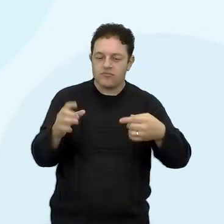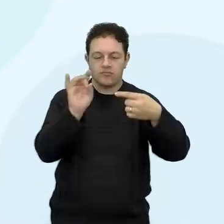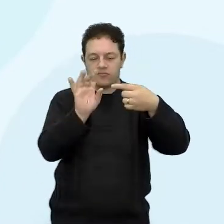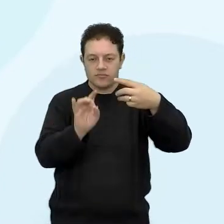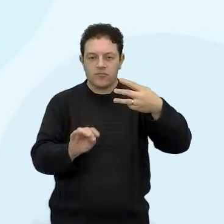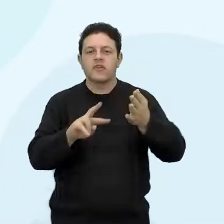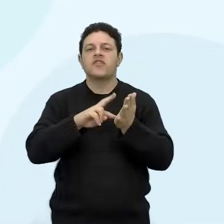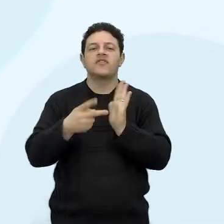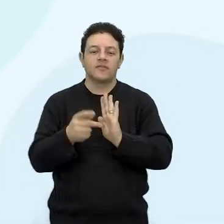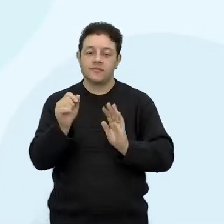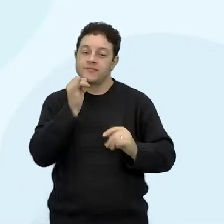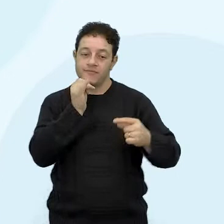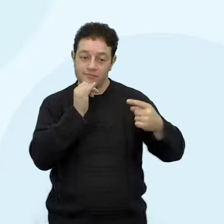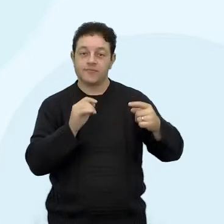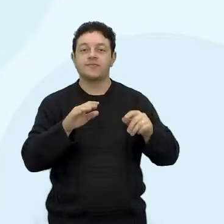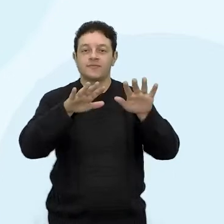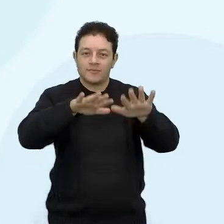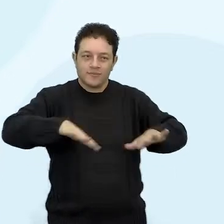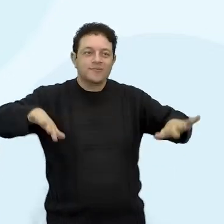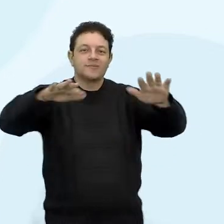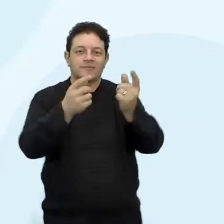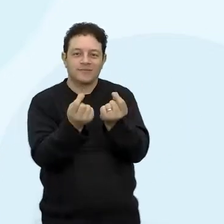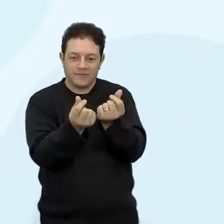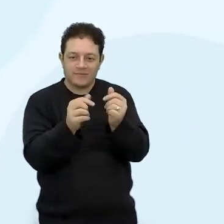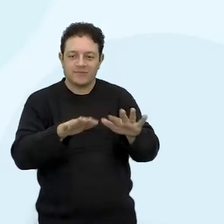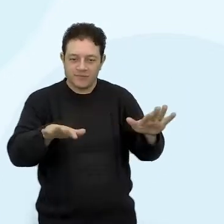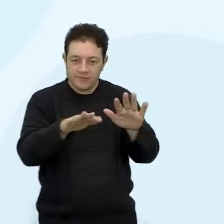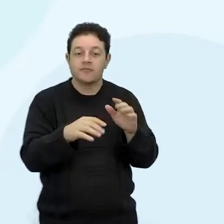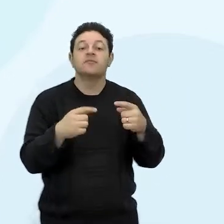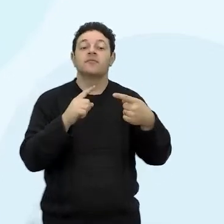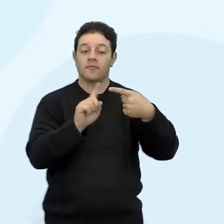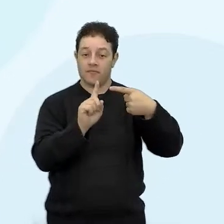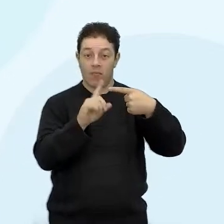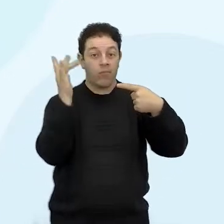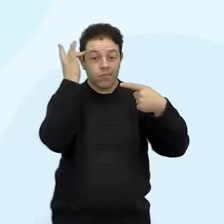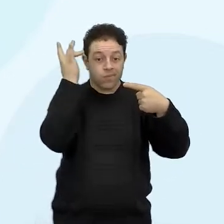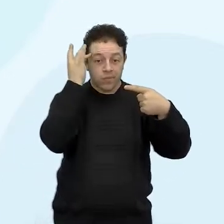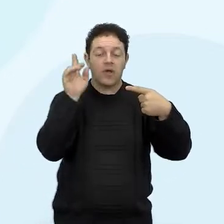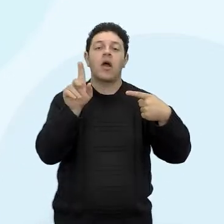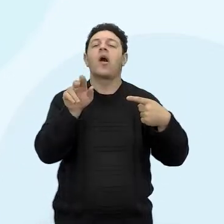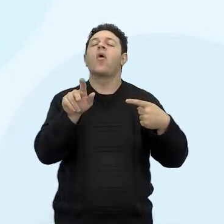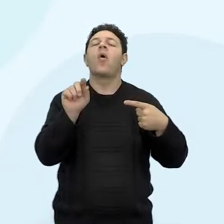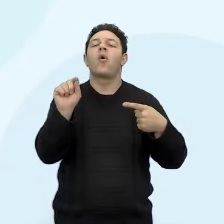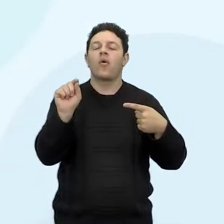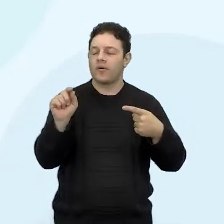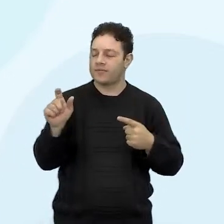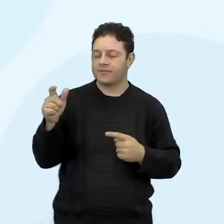Então, no mercado financeiro, o conservador, ele privilegia...